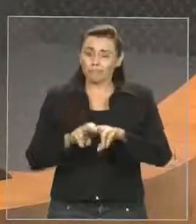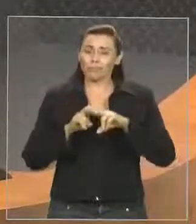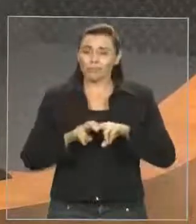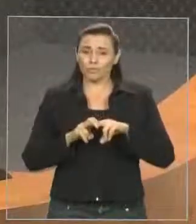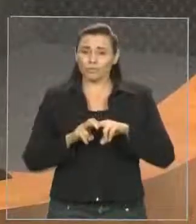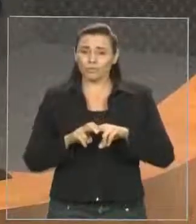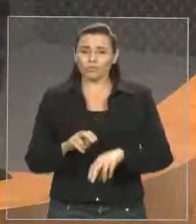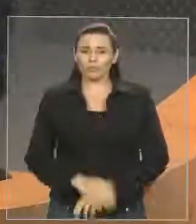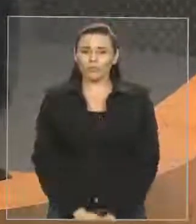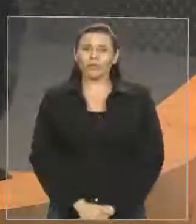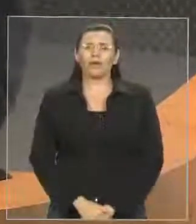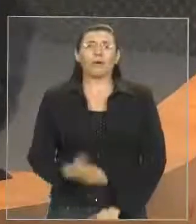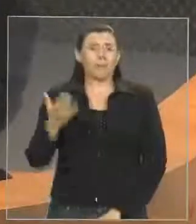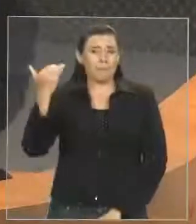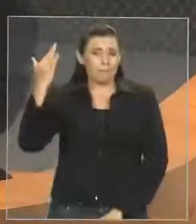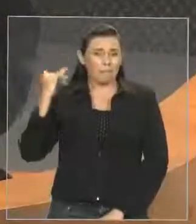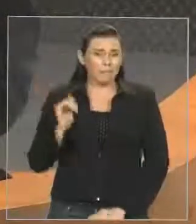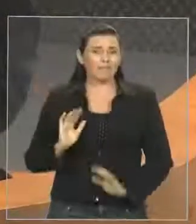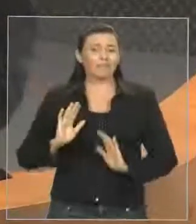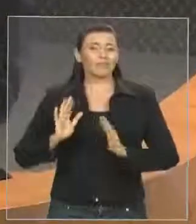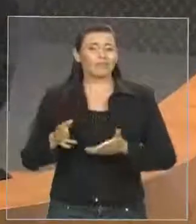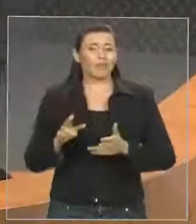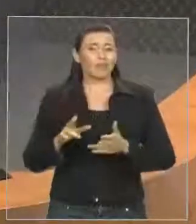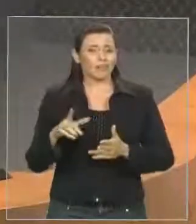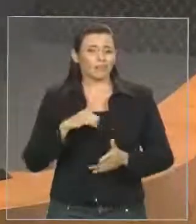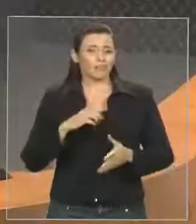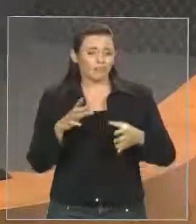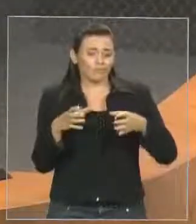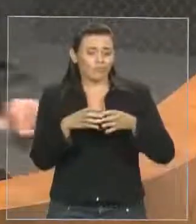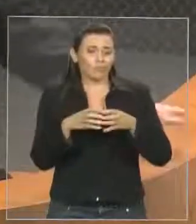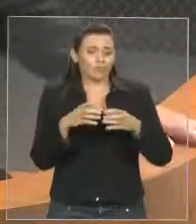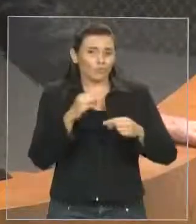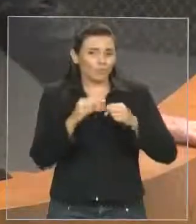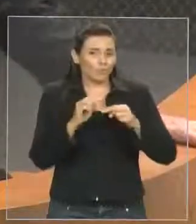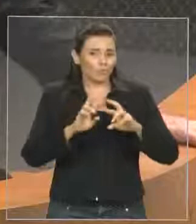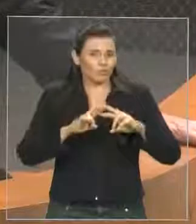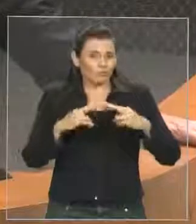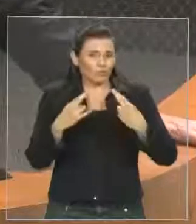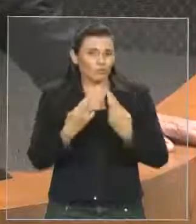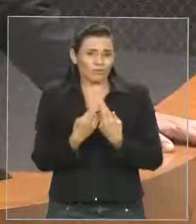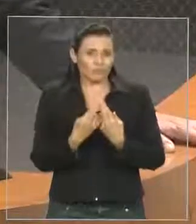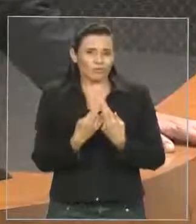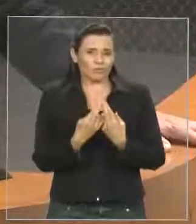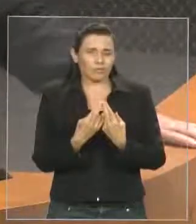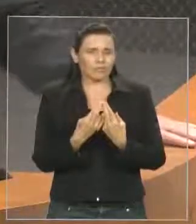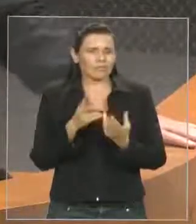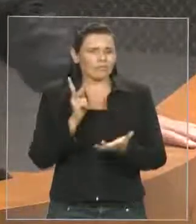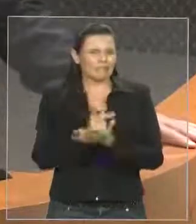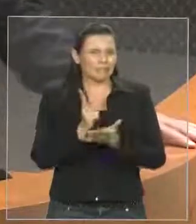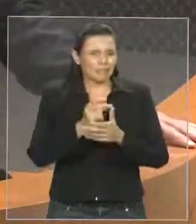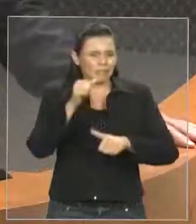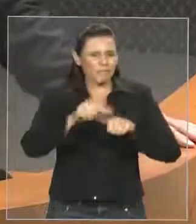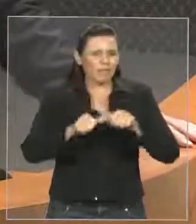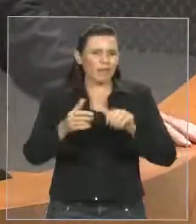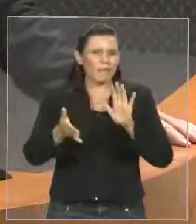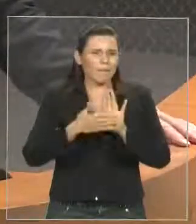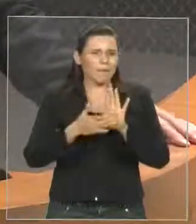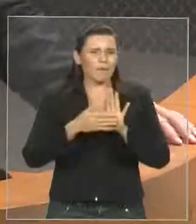parlamento estadual, no parlamento municipal e no parlamento federal. John Locke também